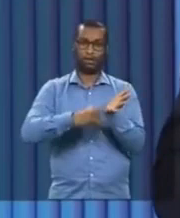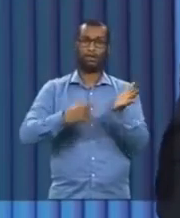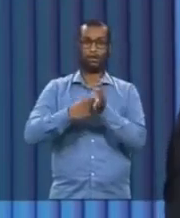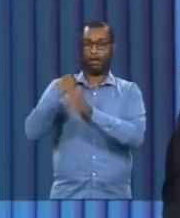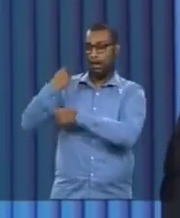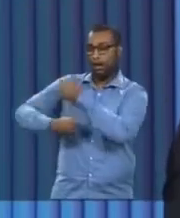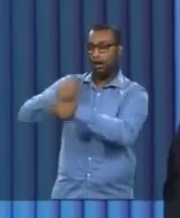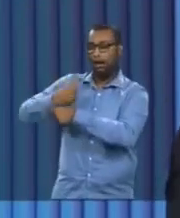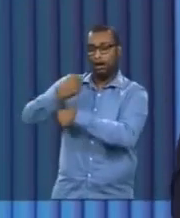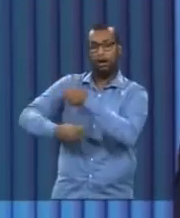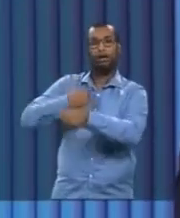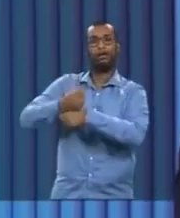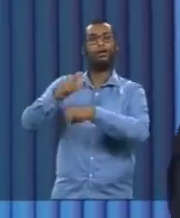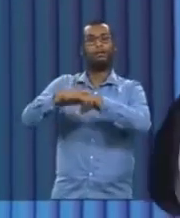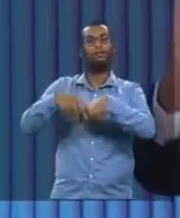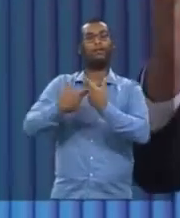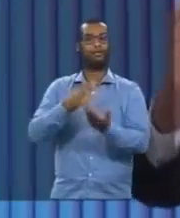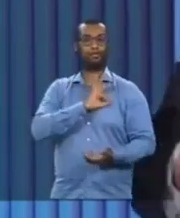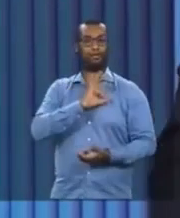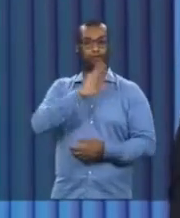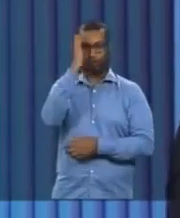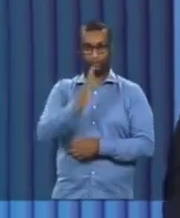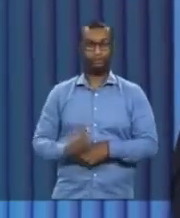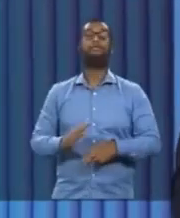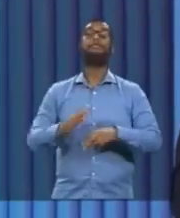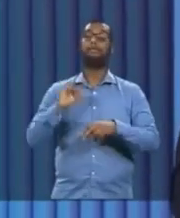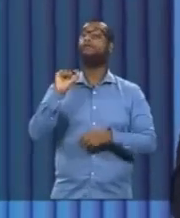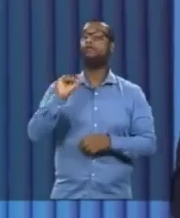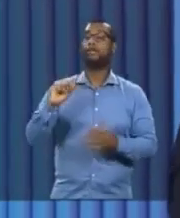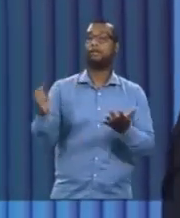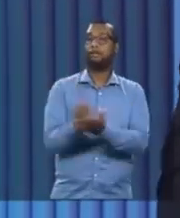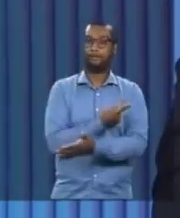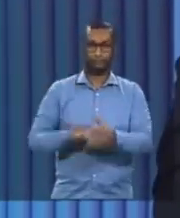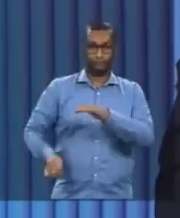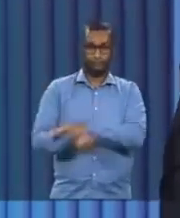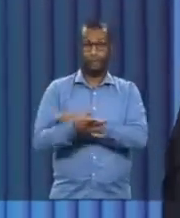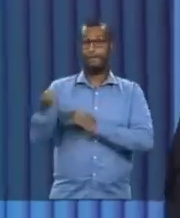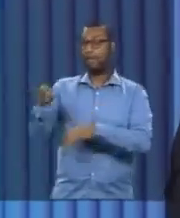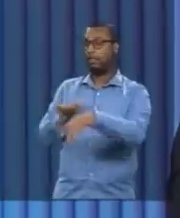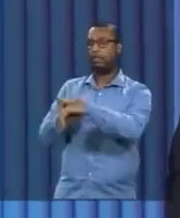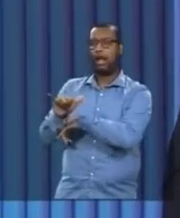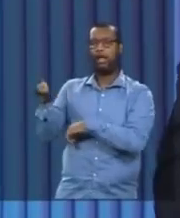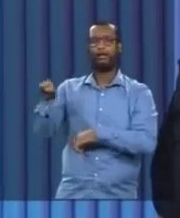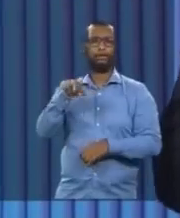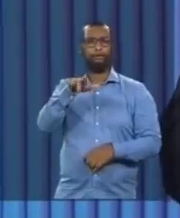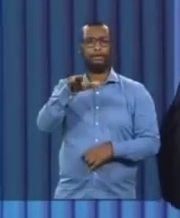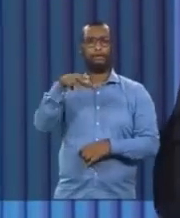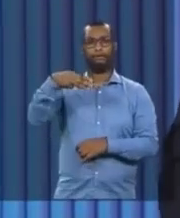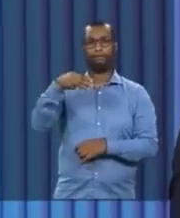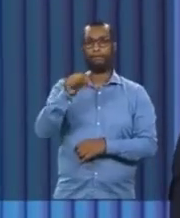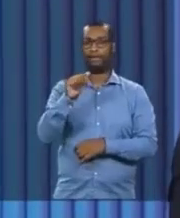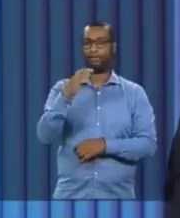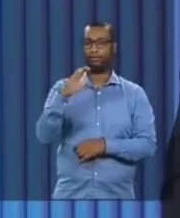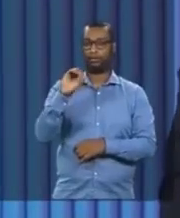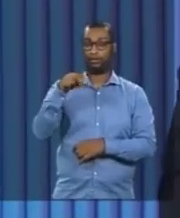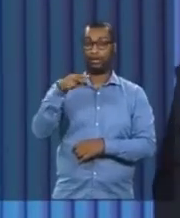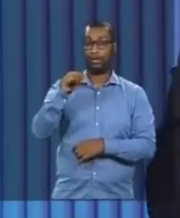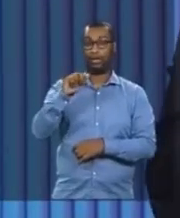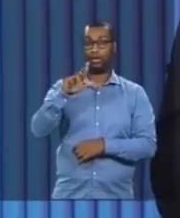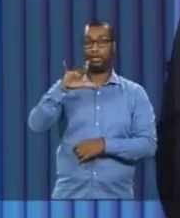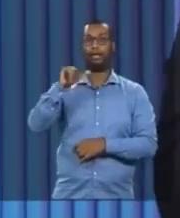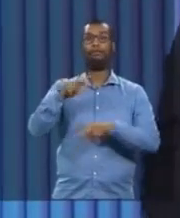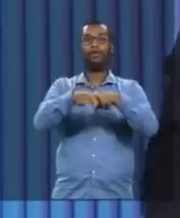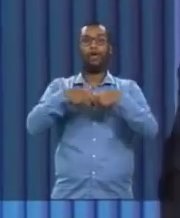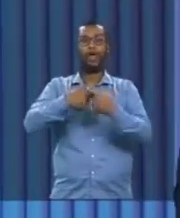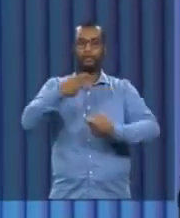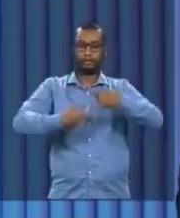operações Alcatraz e Morragia por corrupção. Tu traiu teu irmão de maçonaria, pois foi filmado fazendo sexo com